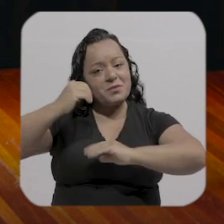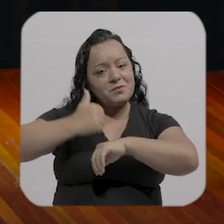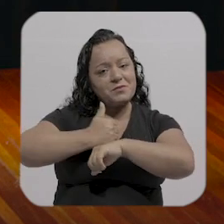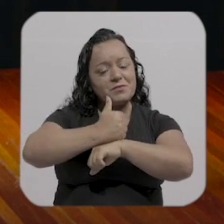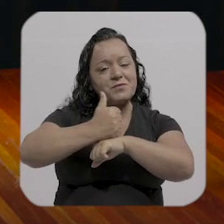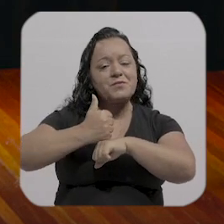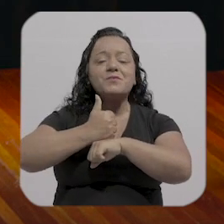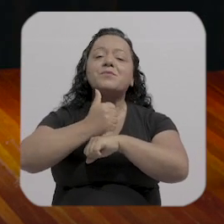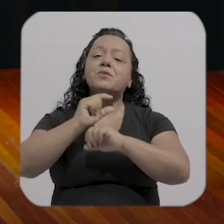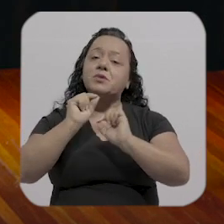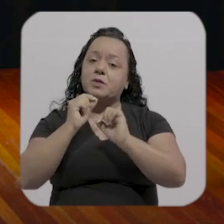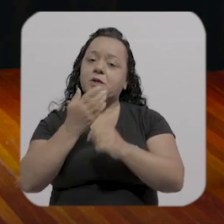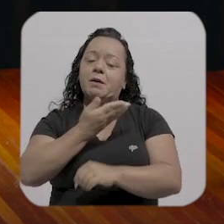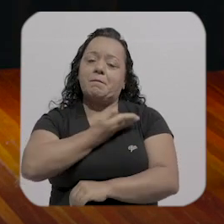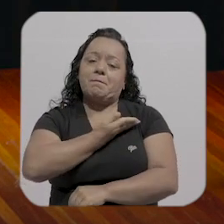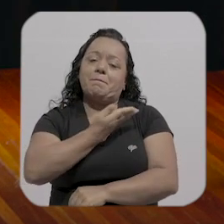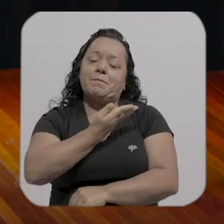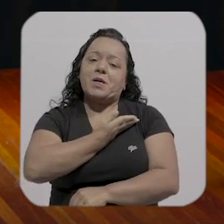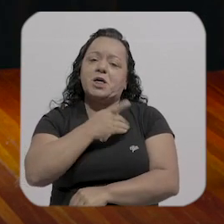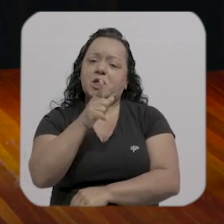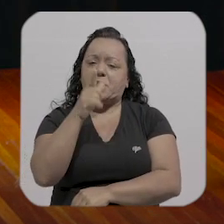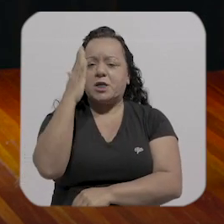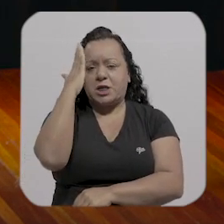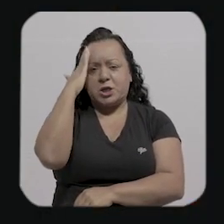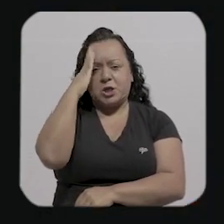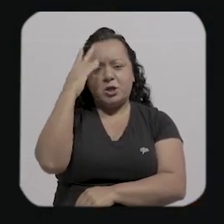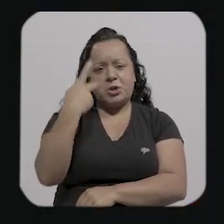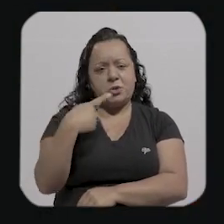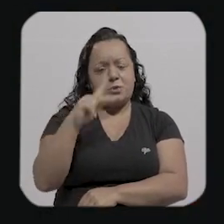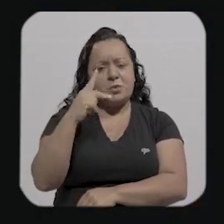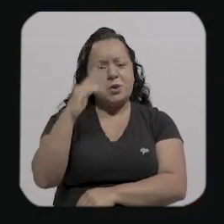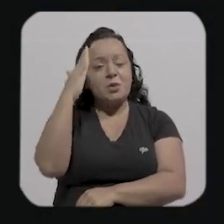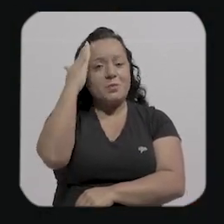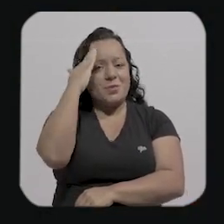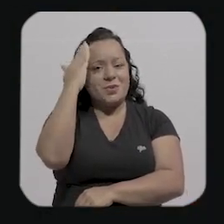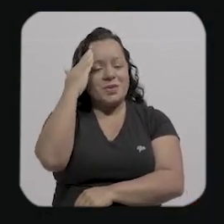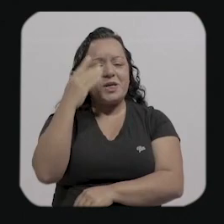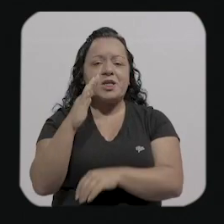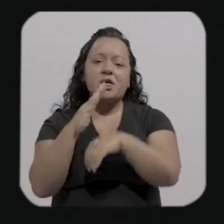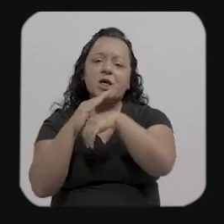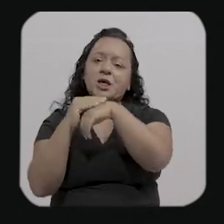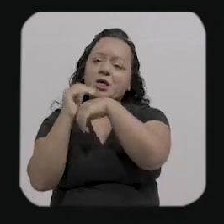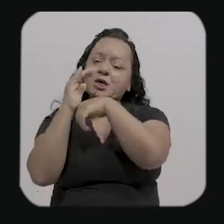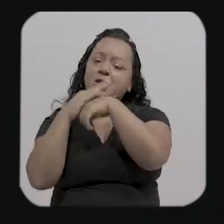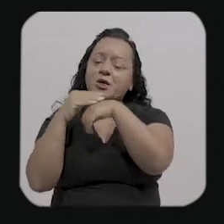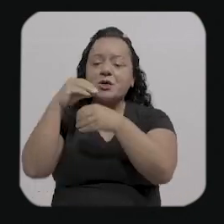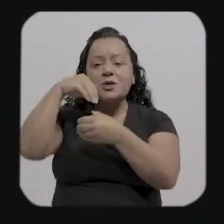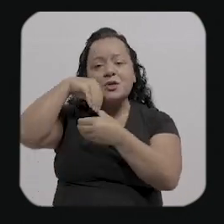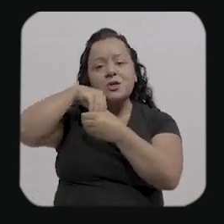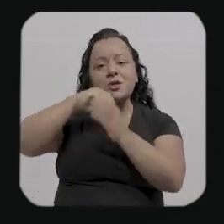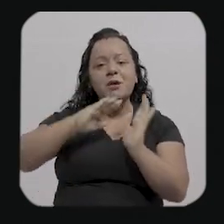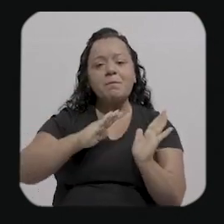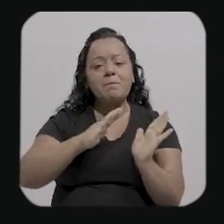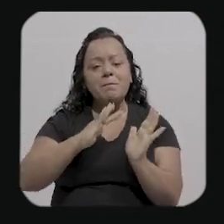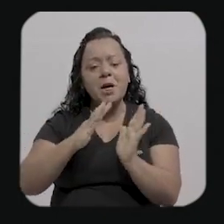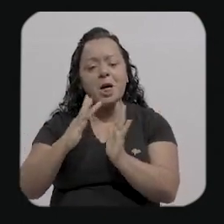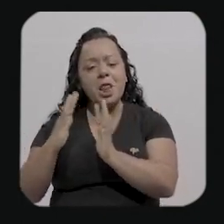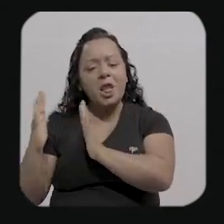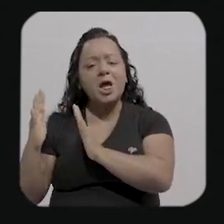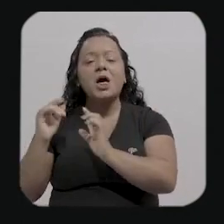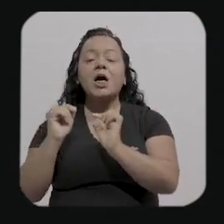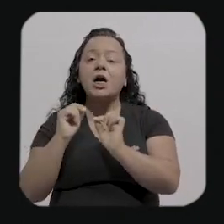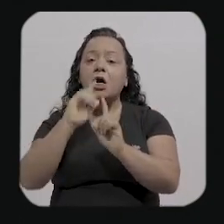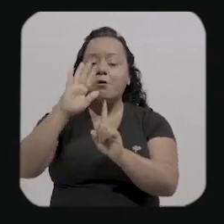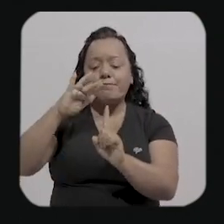Então, eu sei da tua competência e do teu carinho dentro da tua trajetória. É uma honra ter você aqui